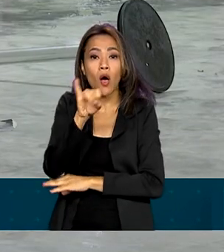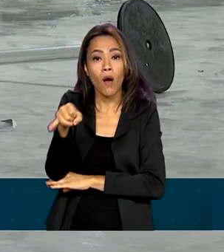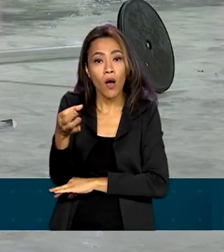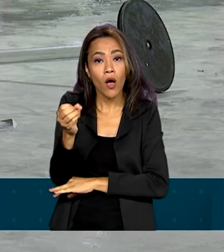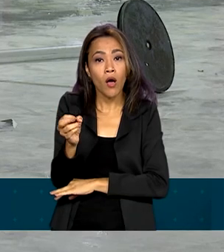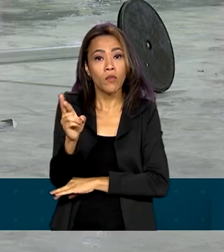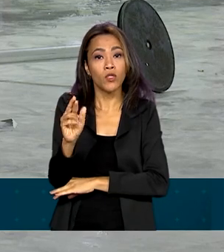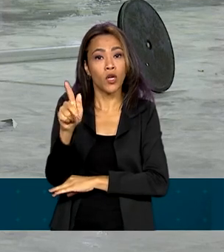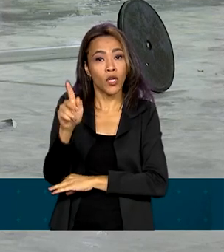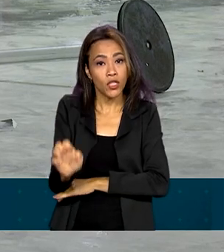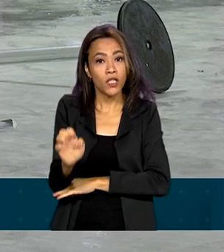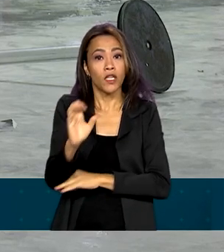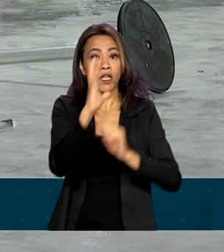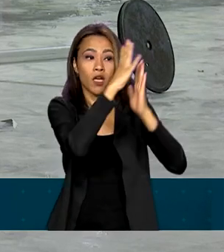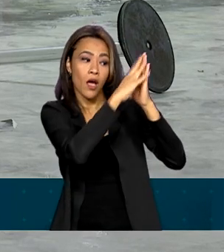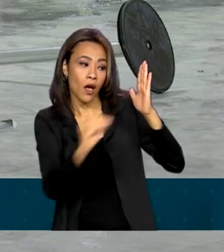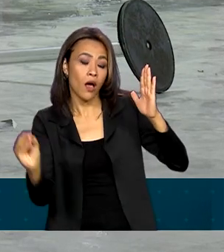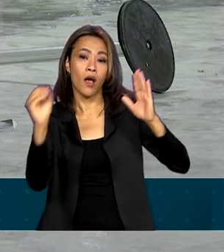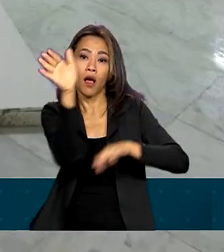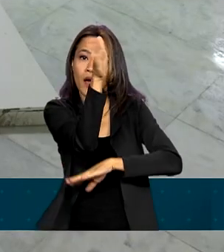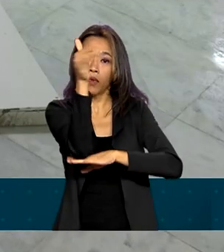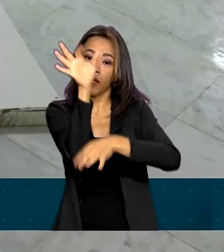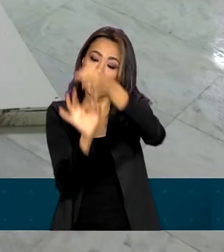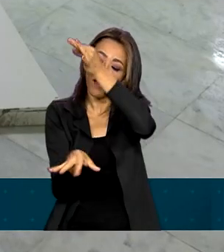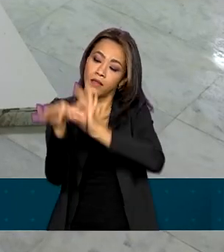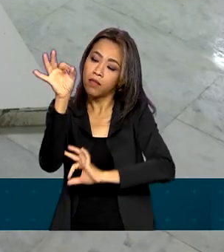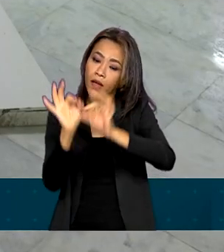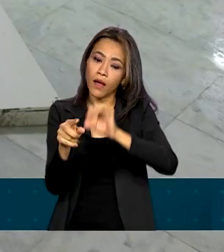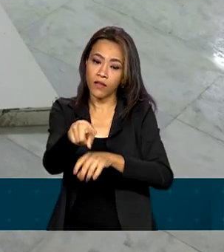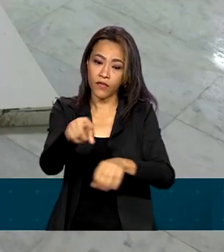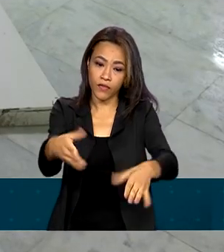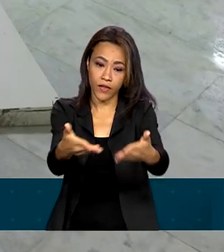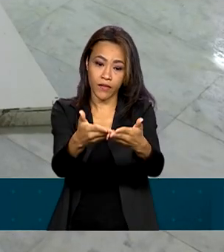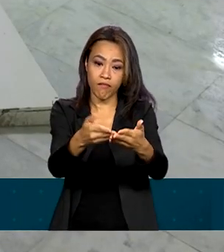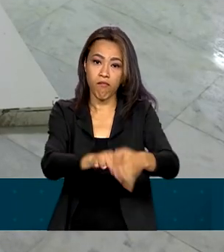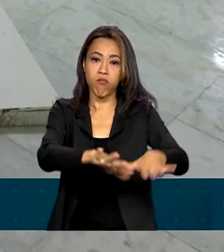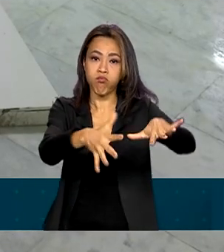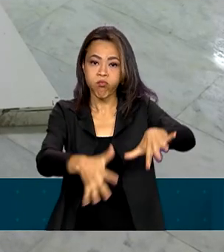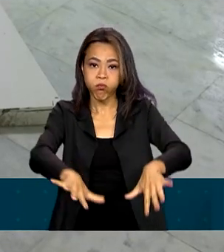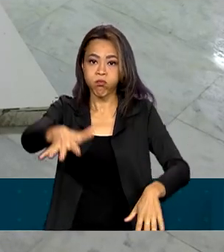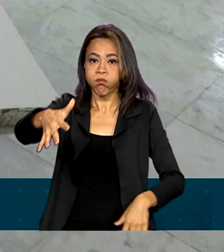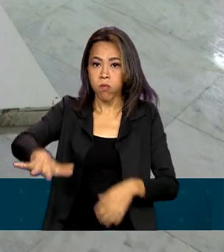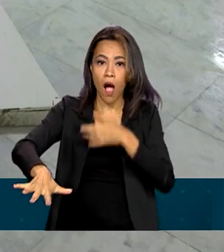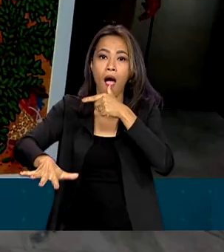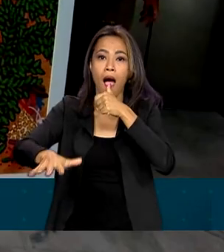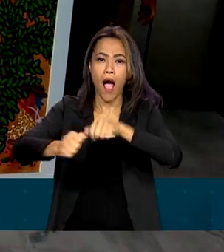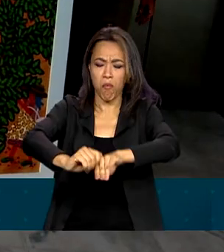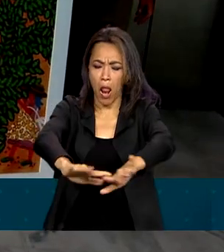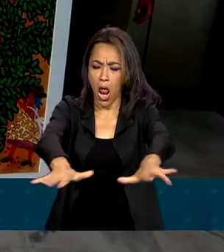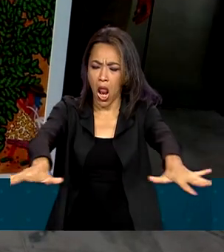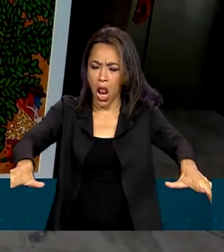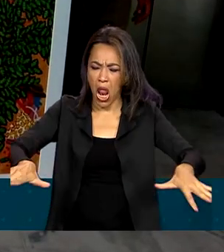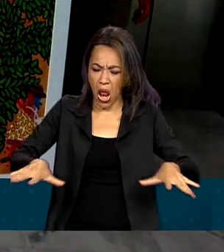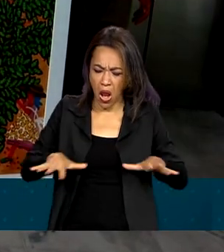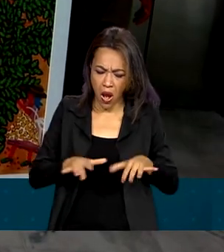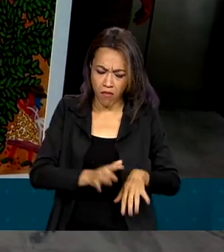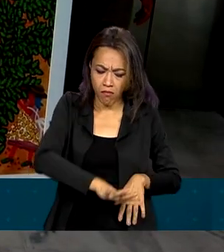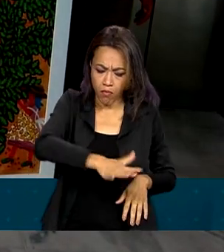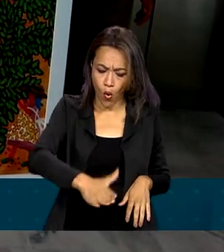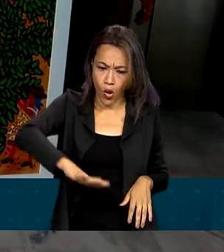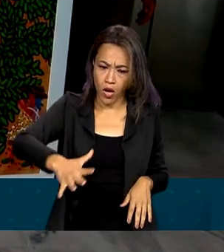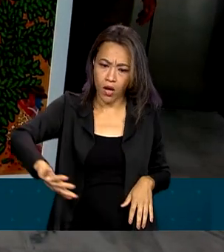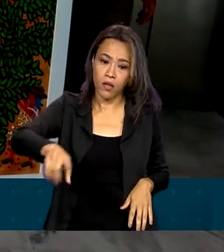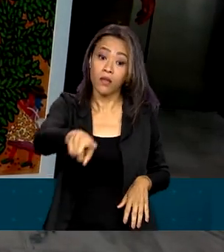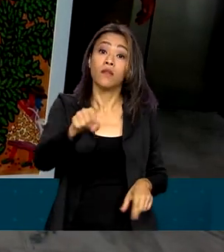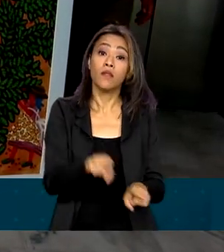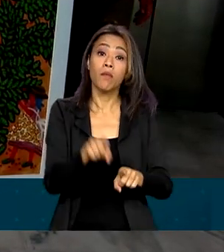pintura, que reproduz a bandeira nacional, Asteada, foi encontrada boiando sobre a água. No segundo andar, quadros